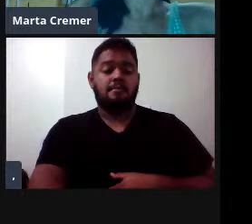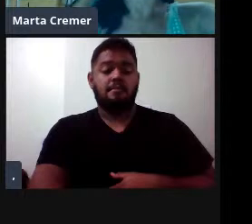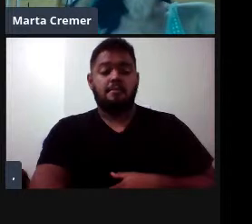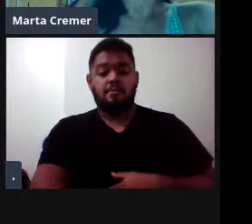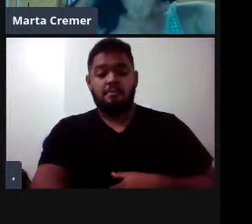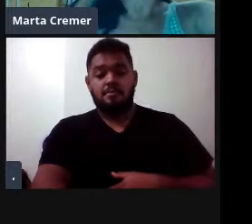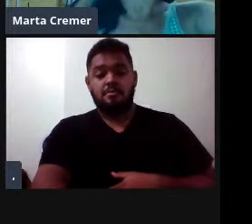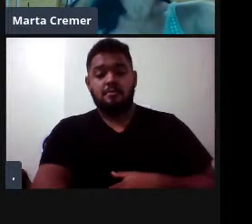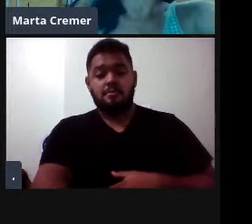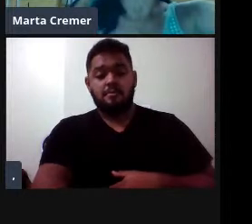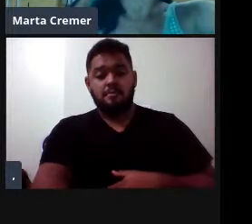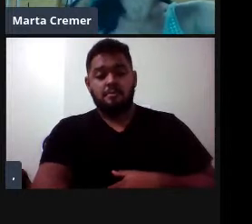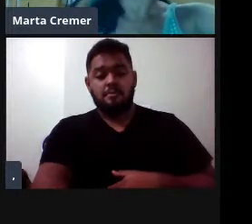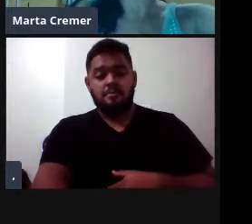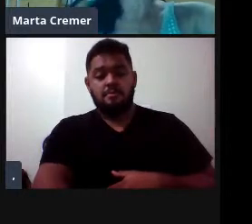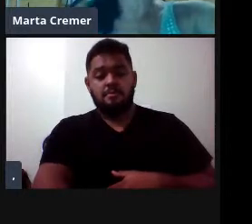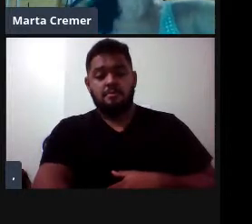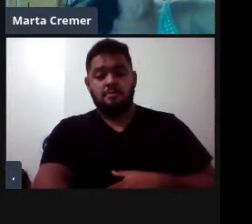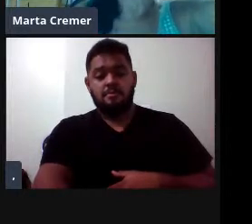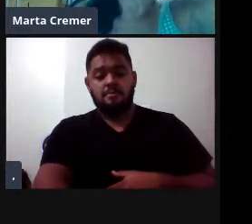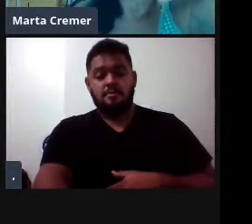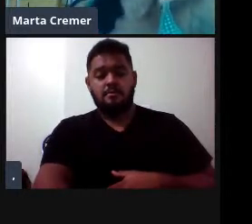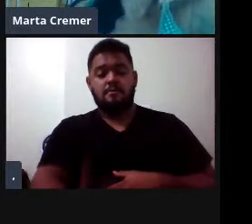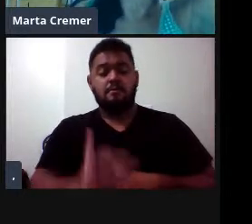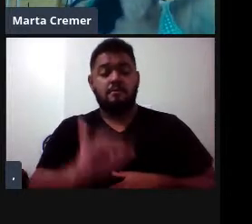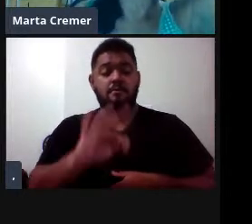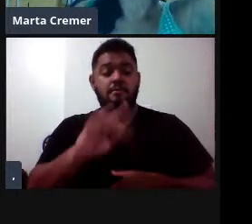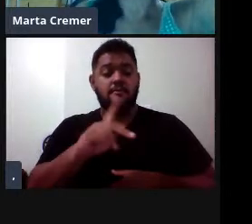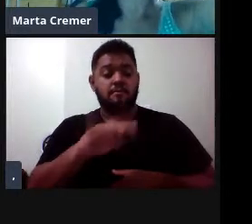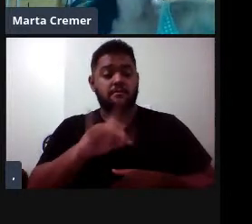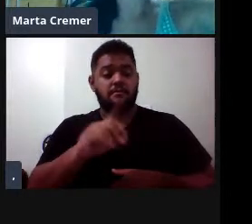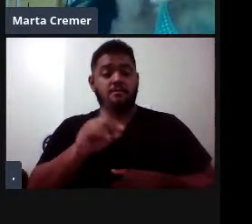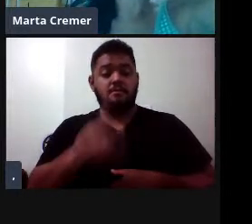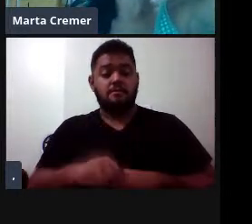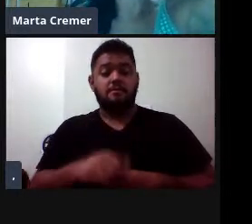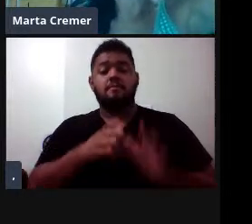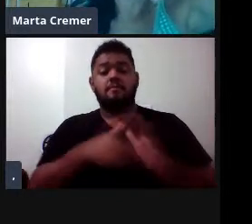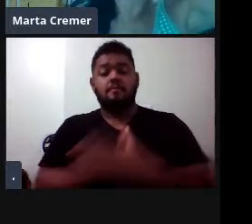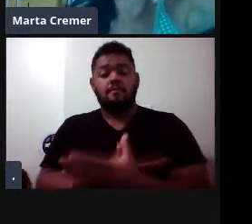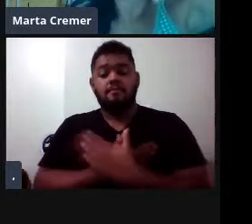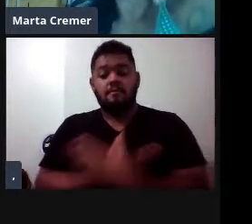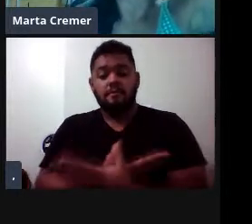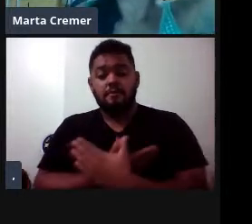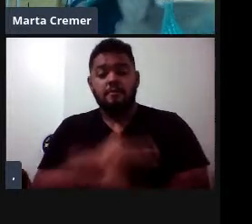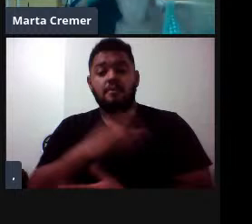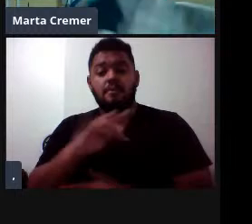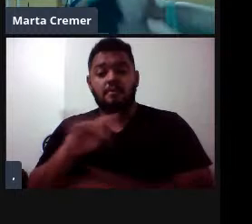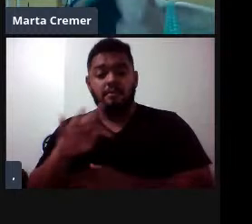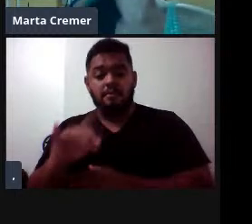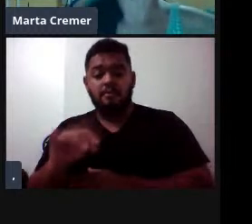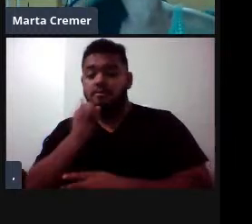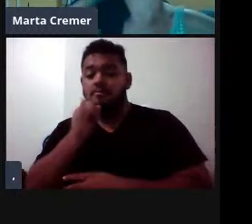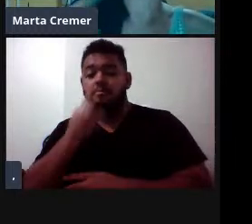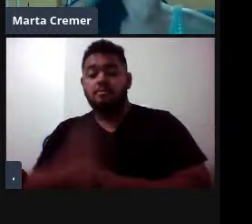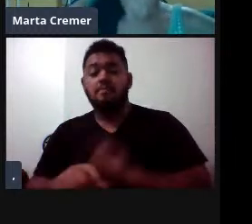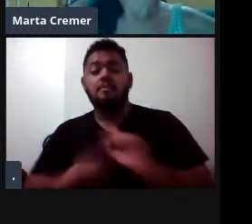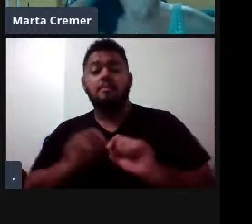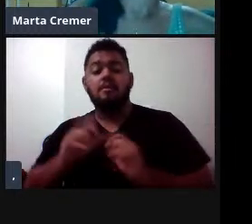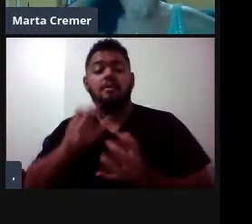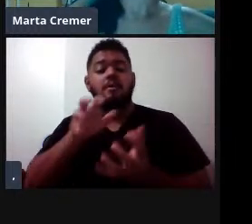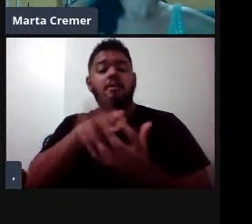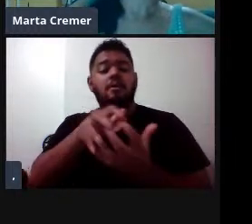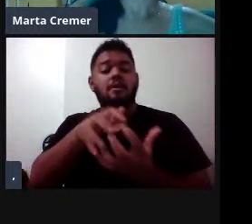famílias e feed, né, chamadas baleias de bico, né, mesma coisa, chamada de baleia, mas na verdade são odontocetos.